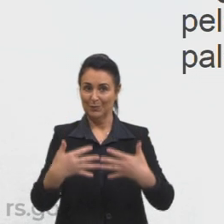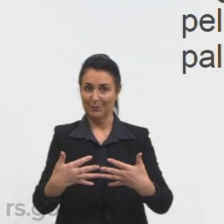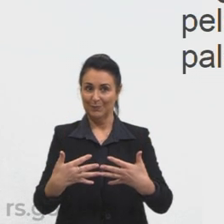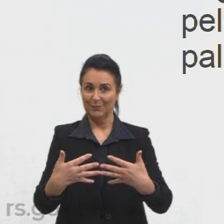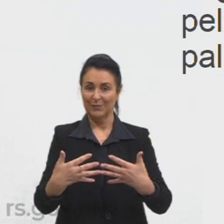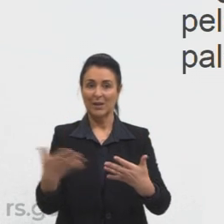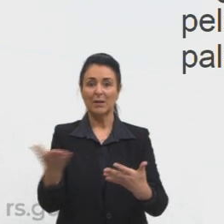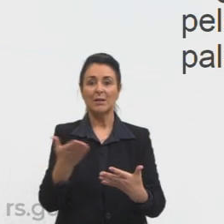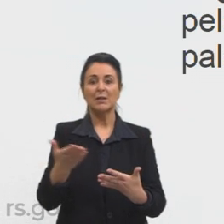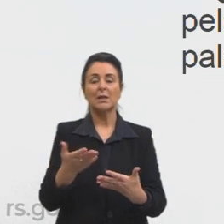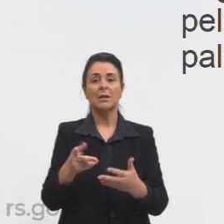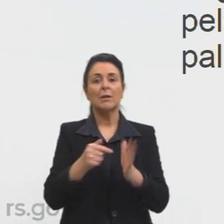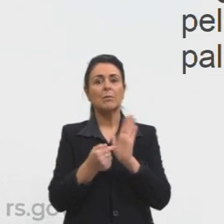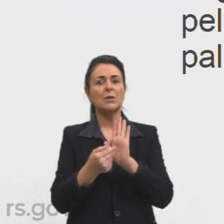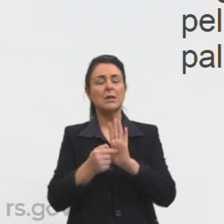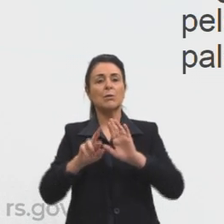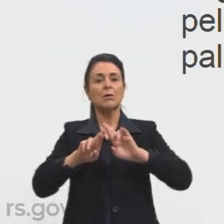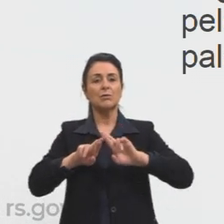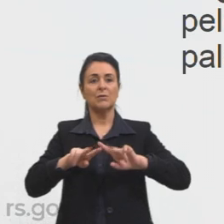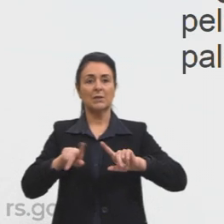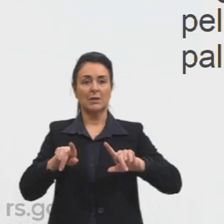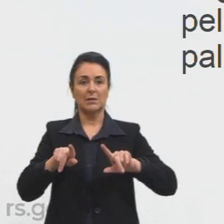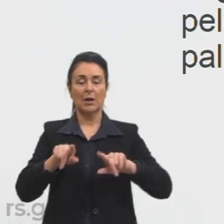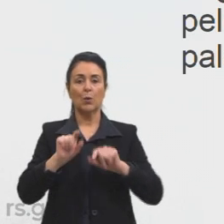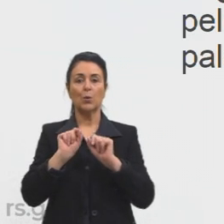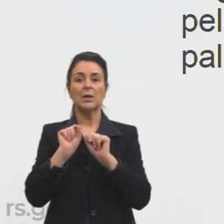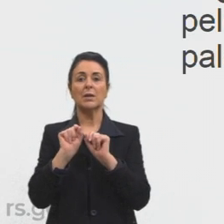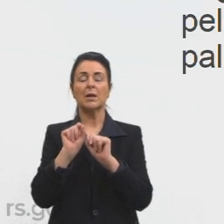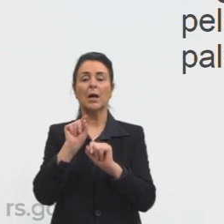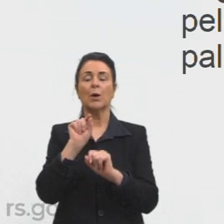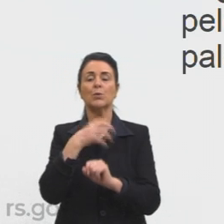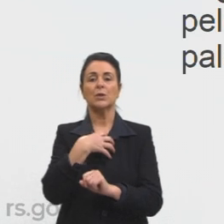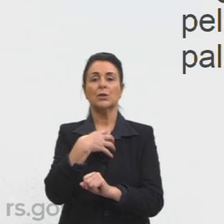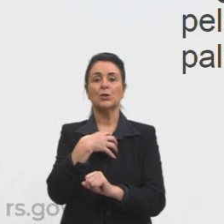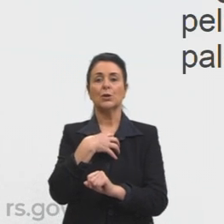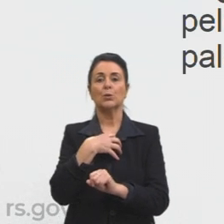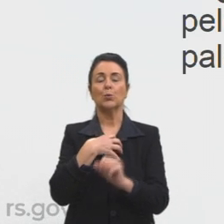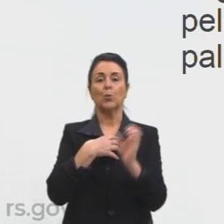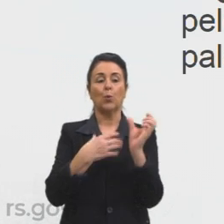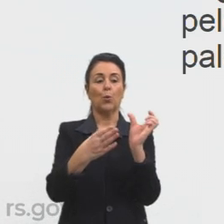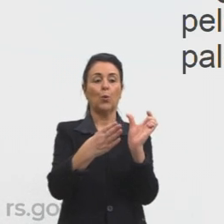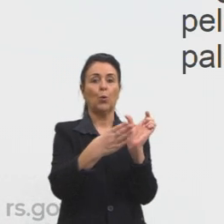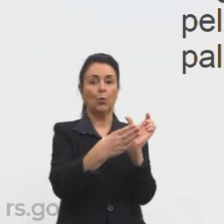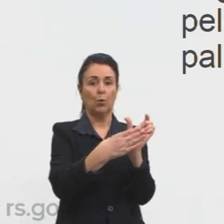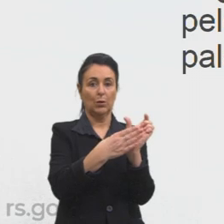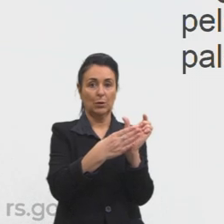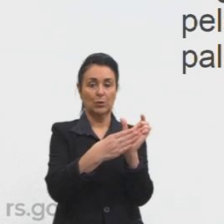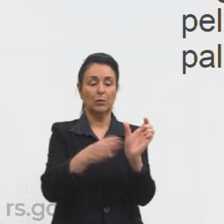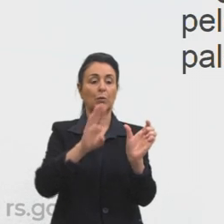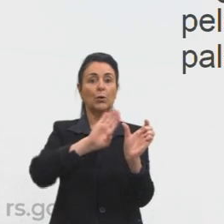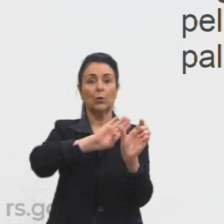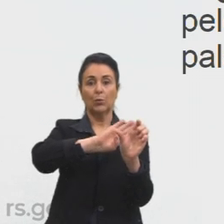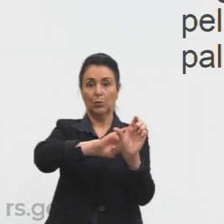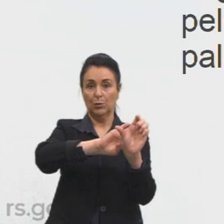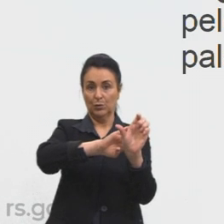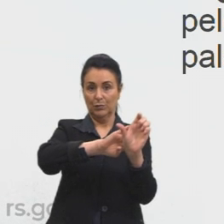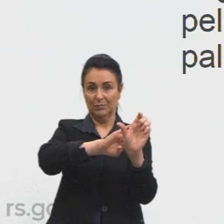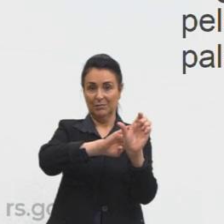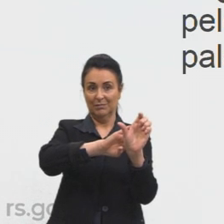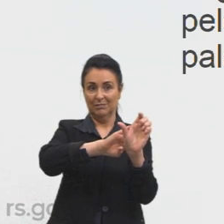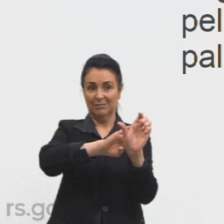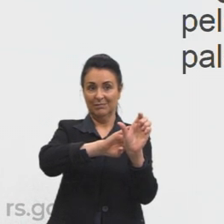as diferenças entre o que é um sentido conotativo e o que é um sentido denotativo